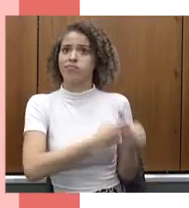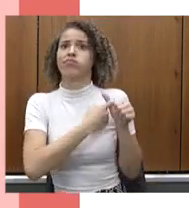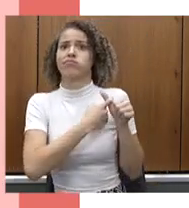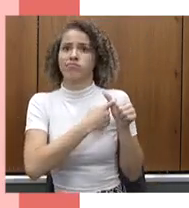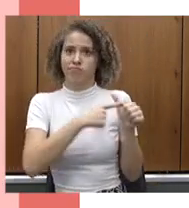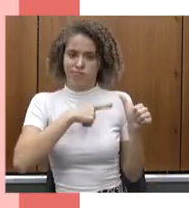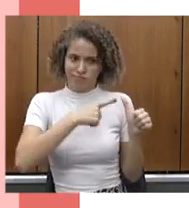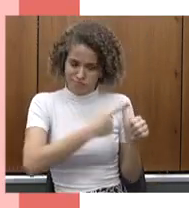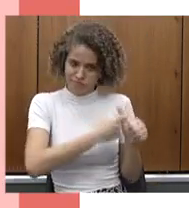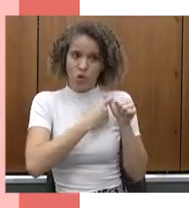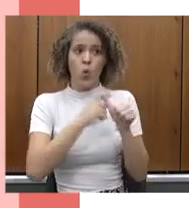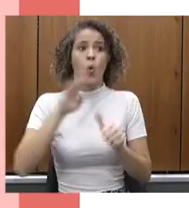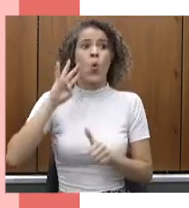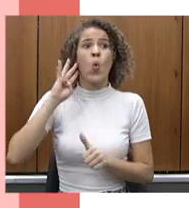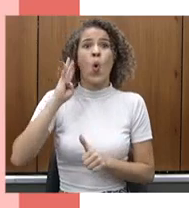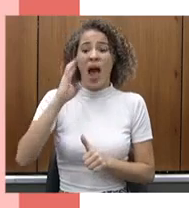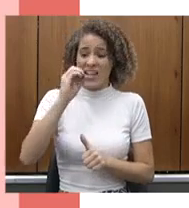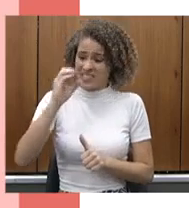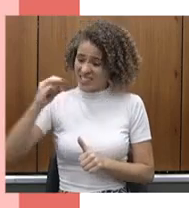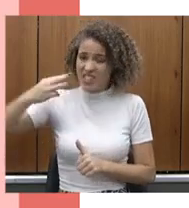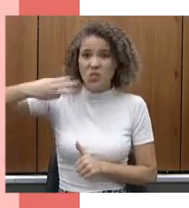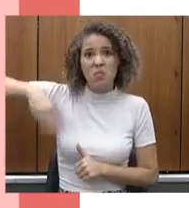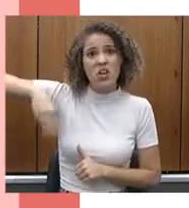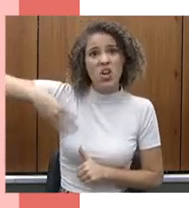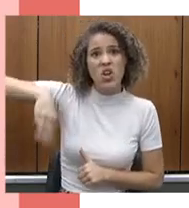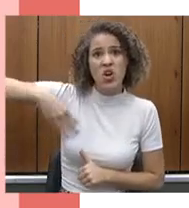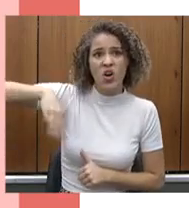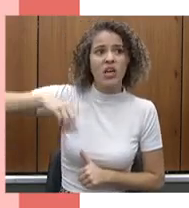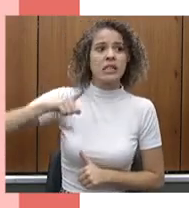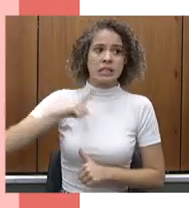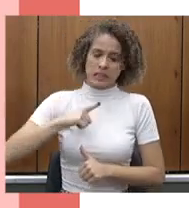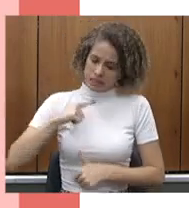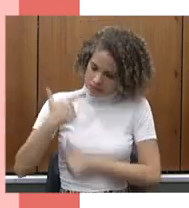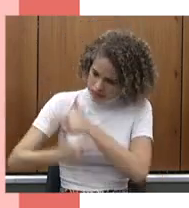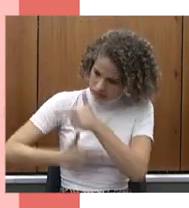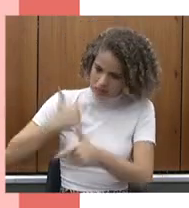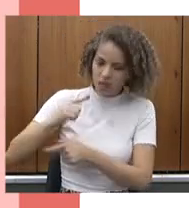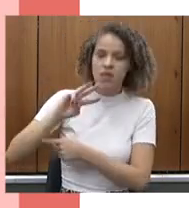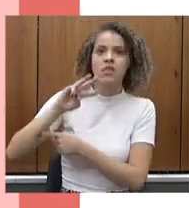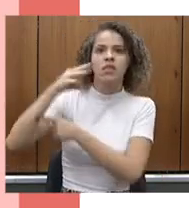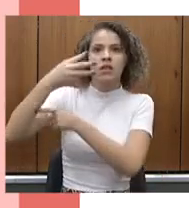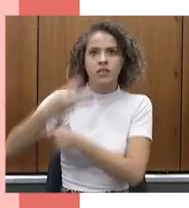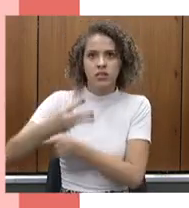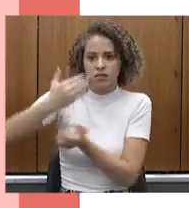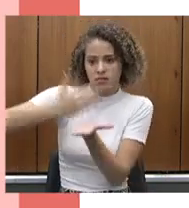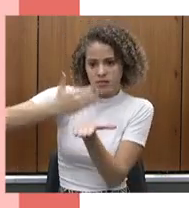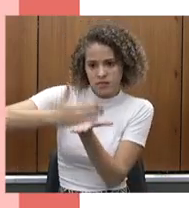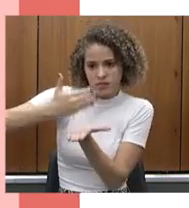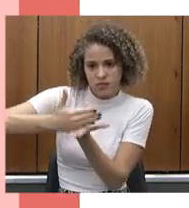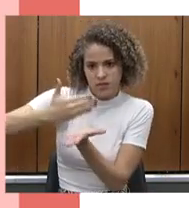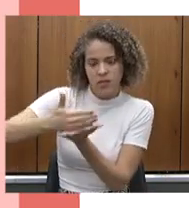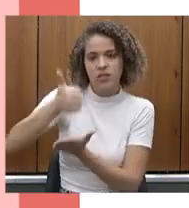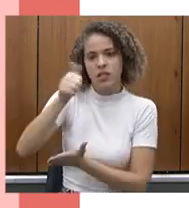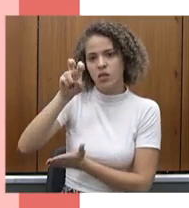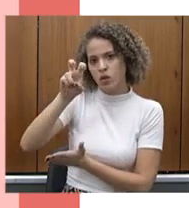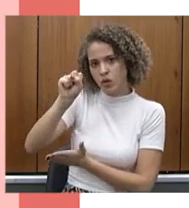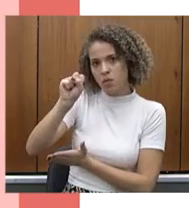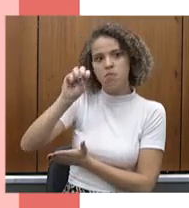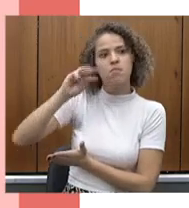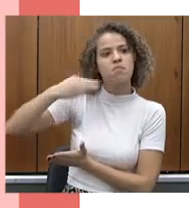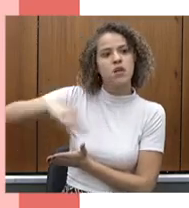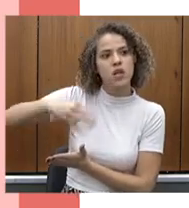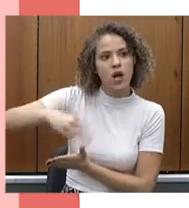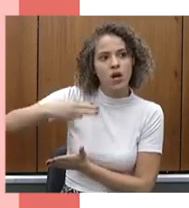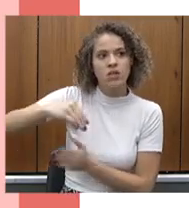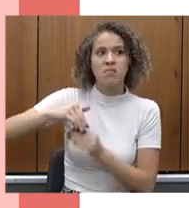pagamos 400 milhões esse ano, mas estamos indo para a terceira parcela de cerca de 58 milhões de reais, dos